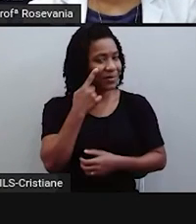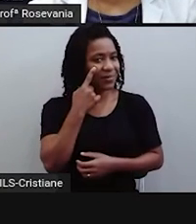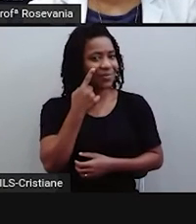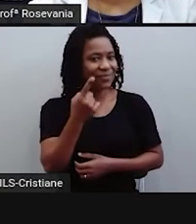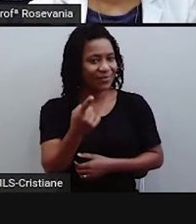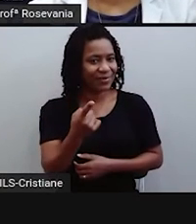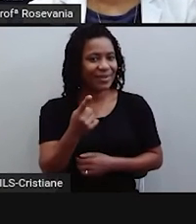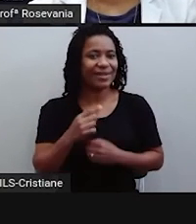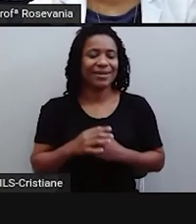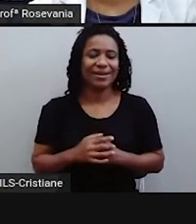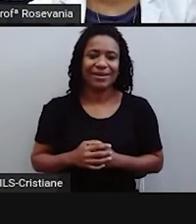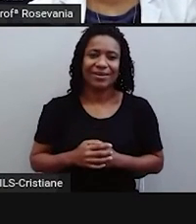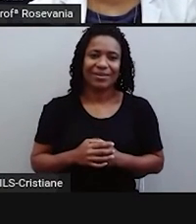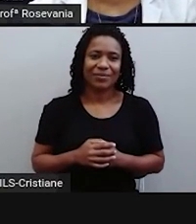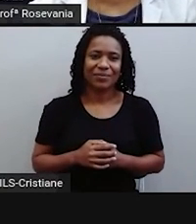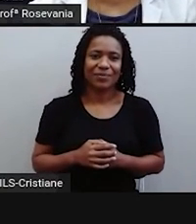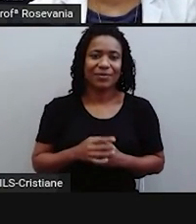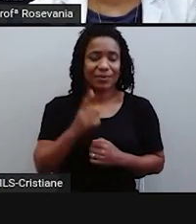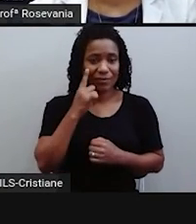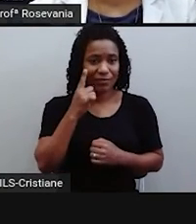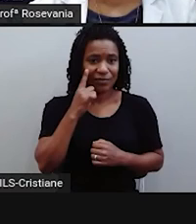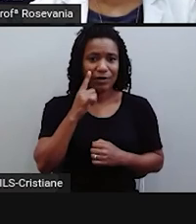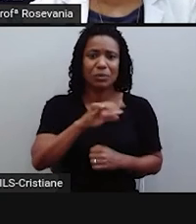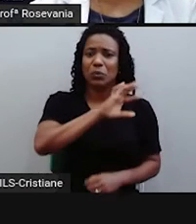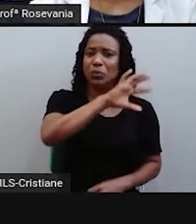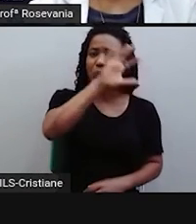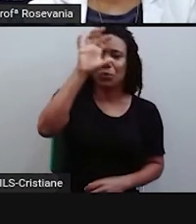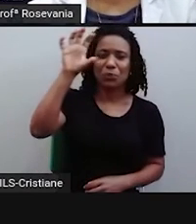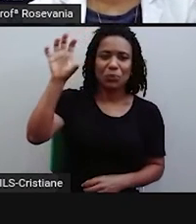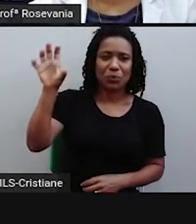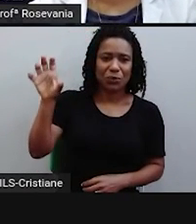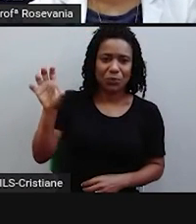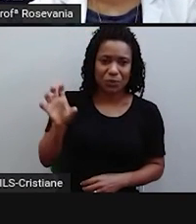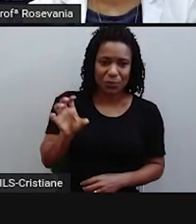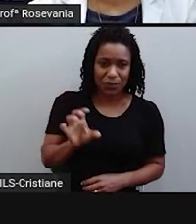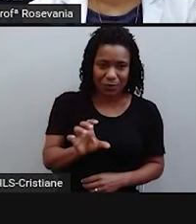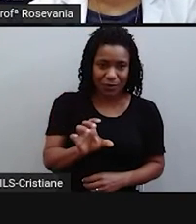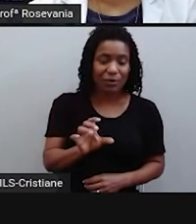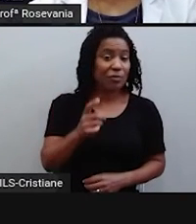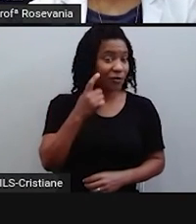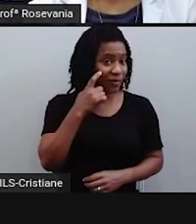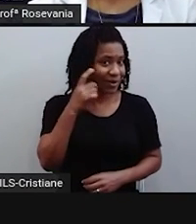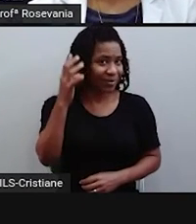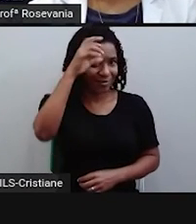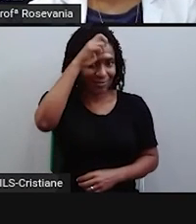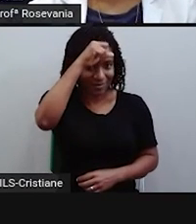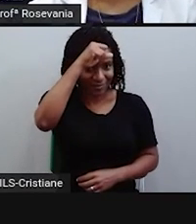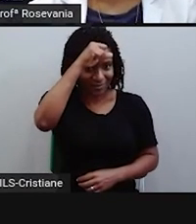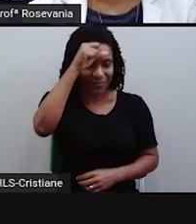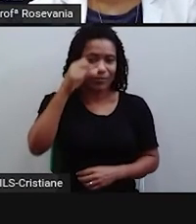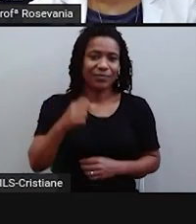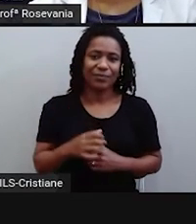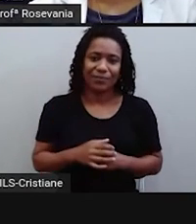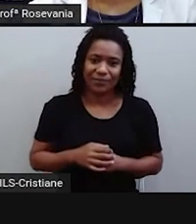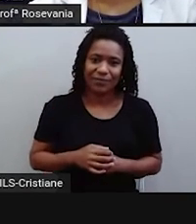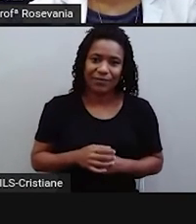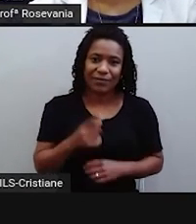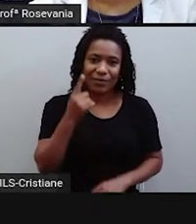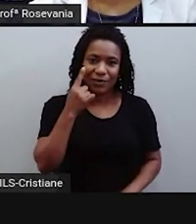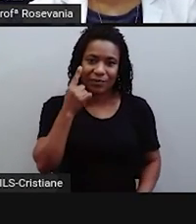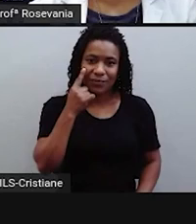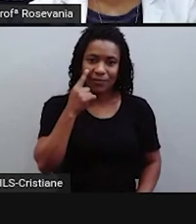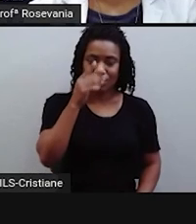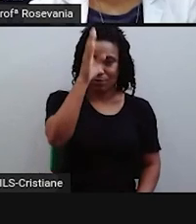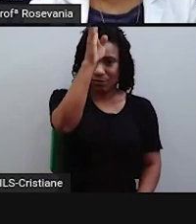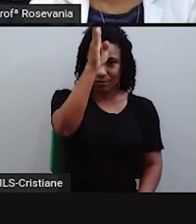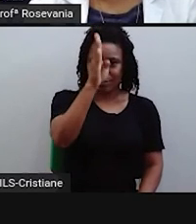com os meus meridianos ou as minhas longitudes para dar uma informação para vocês. Ou seja, quando eu pego este quadrante